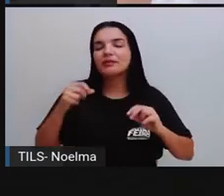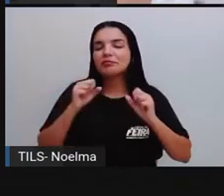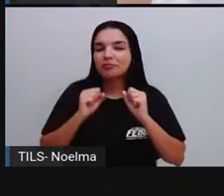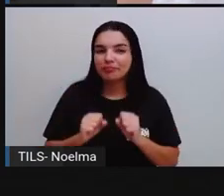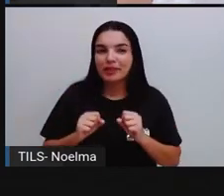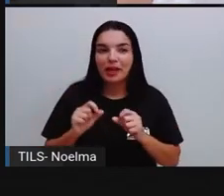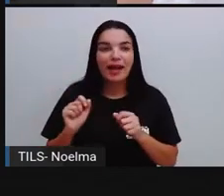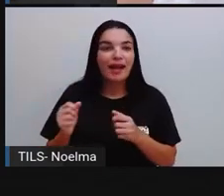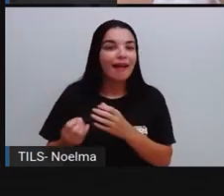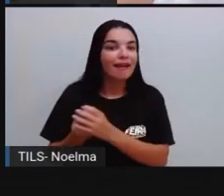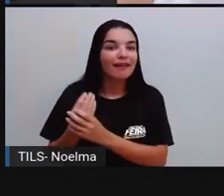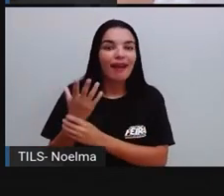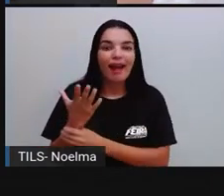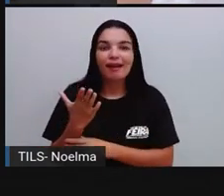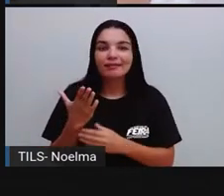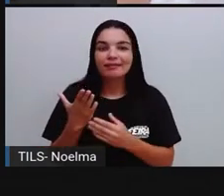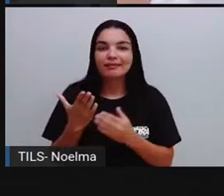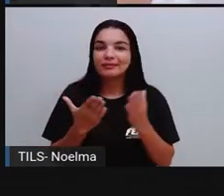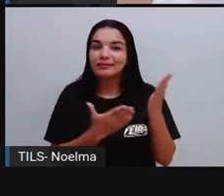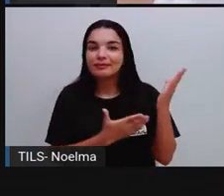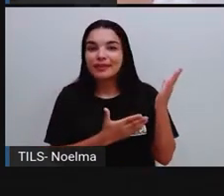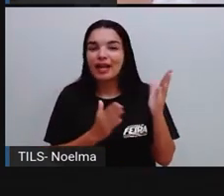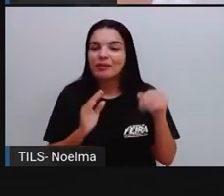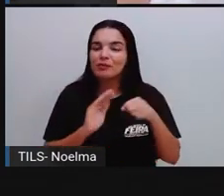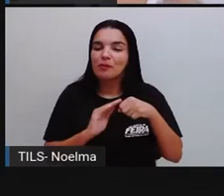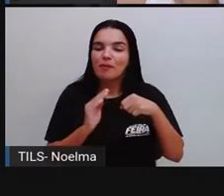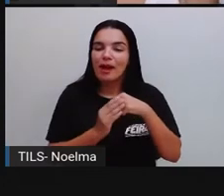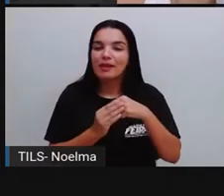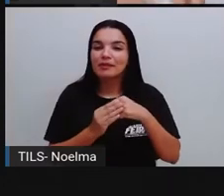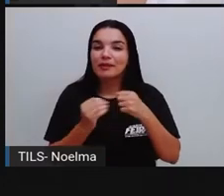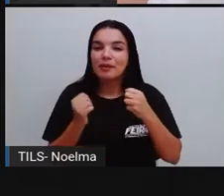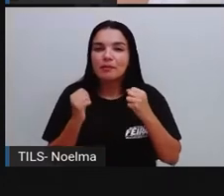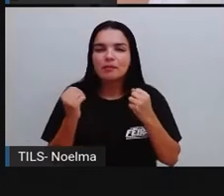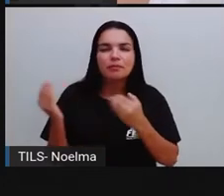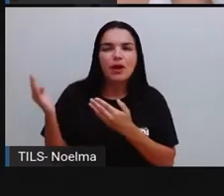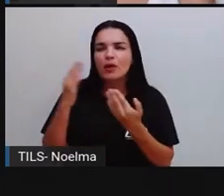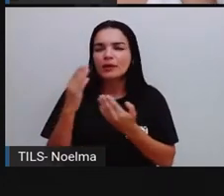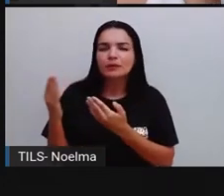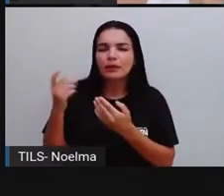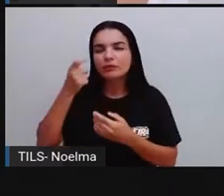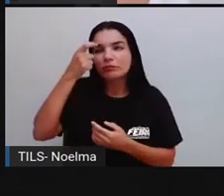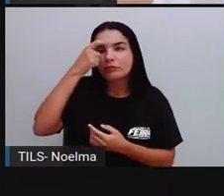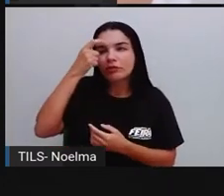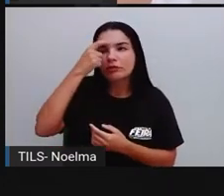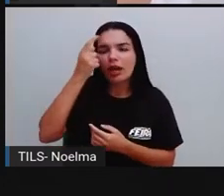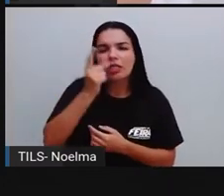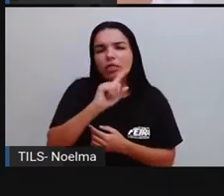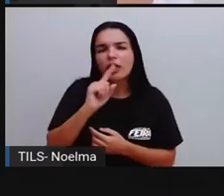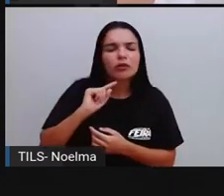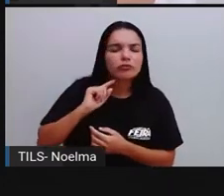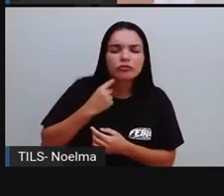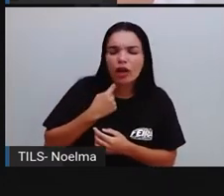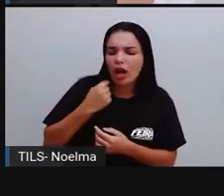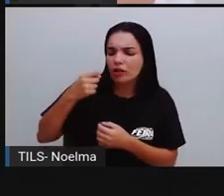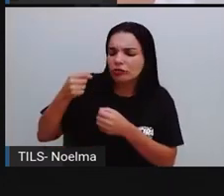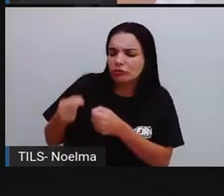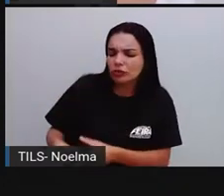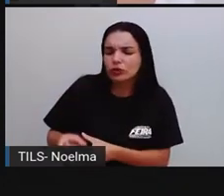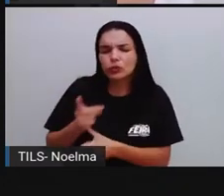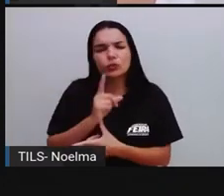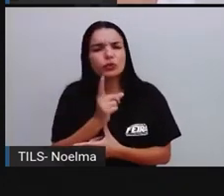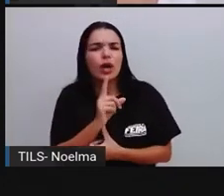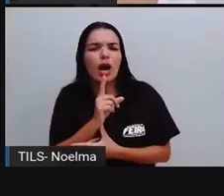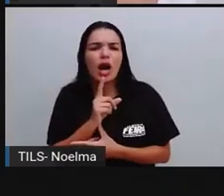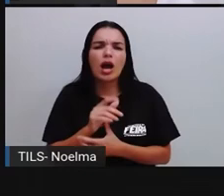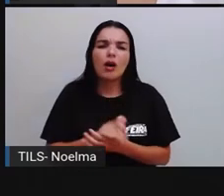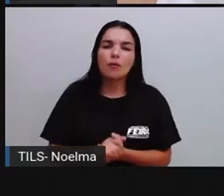bairro, criar aí uma campanha de reciclagem, de conscientização, para não jogar também, né, lixo